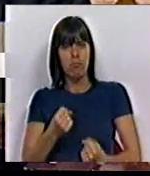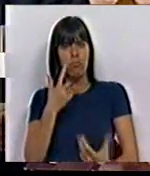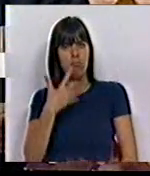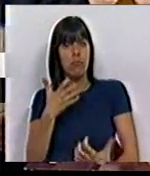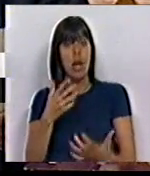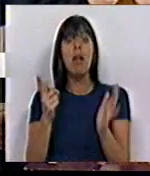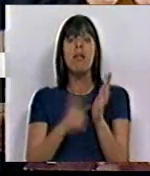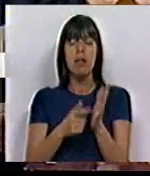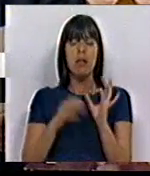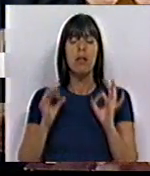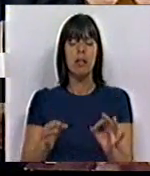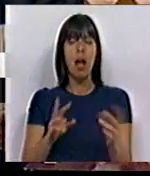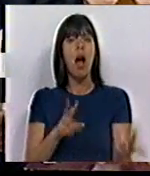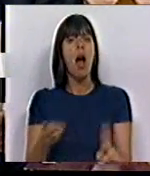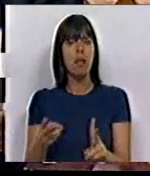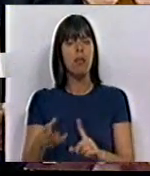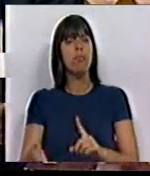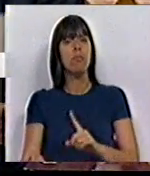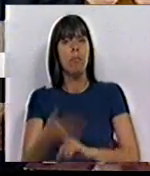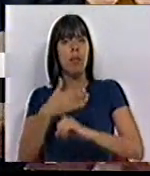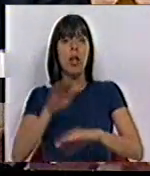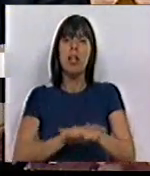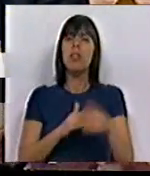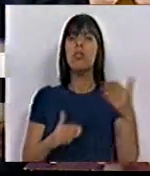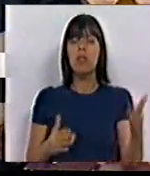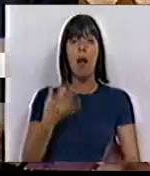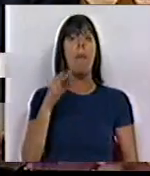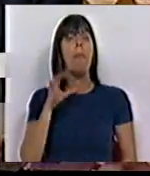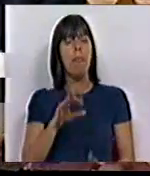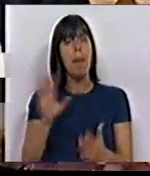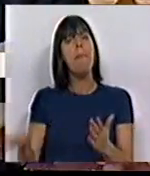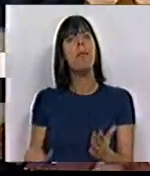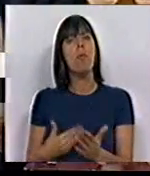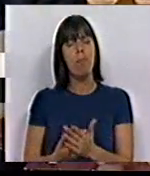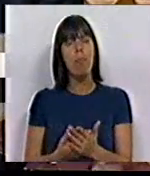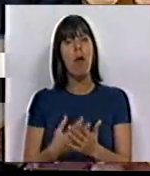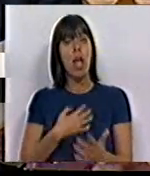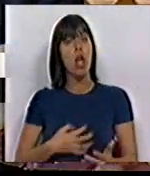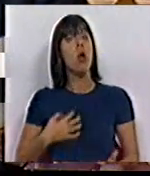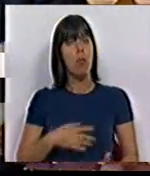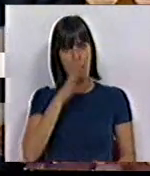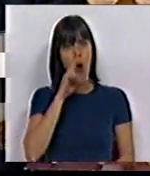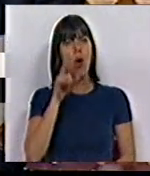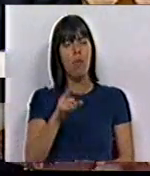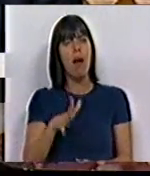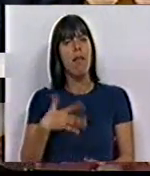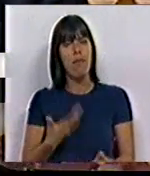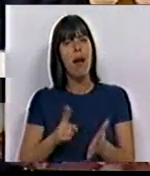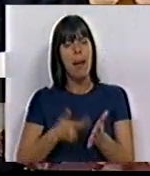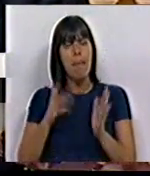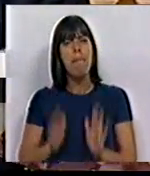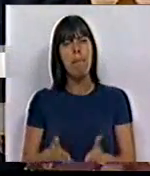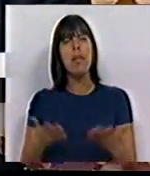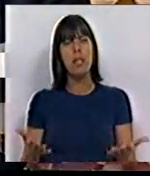a necessidade da alternativa patriótica e de esquerda que o PCP propõe, que incomoda o Governo, mas que é cada vez mais